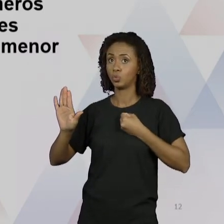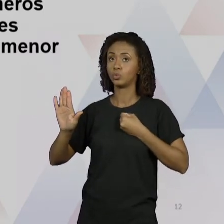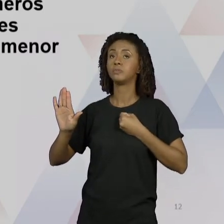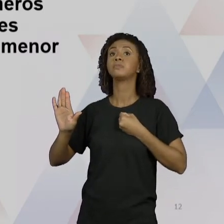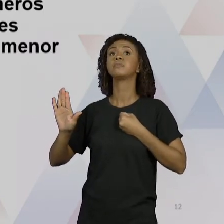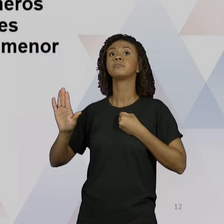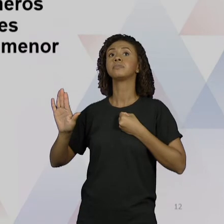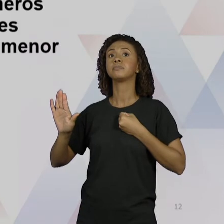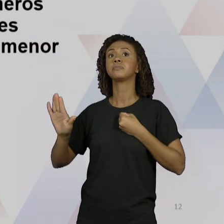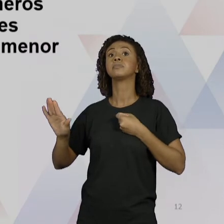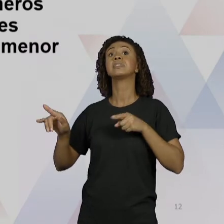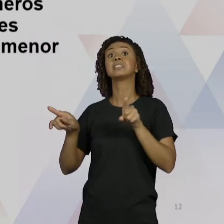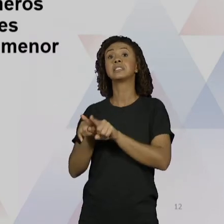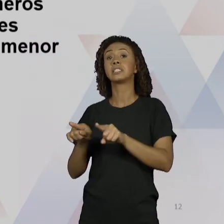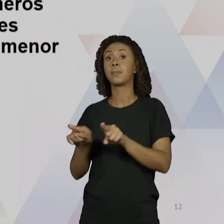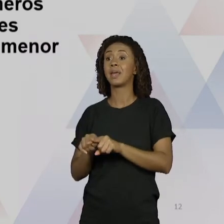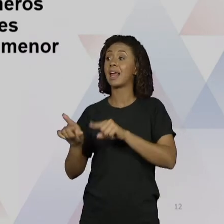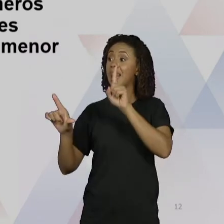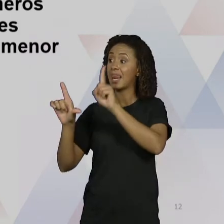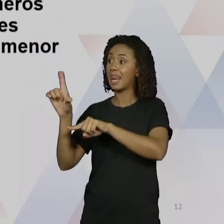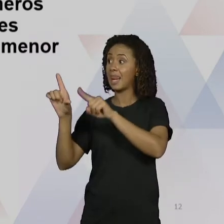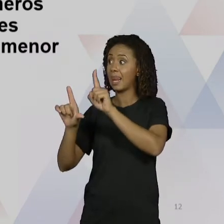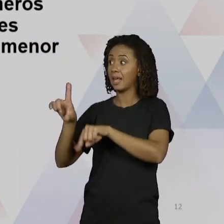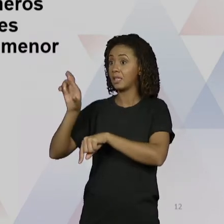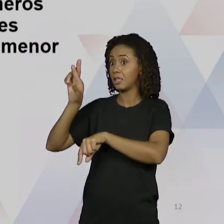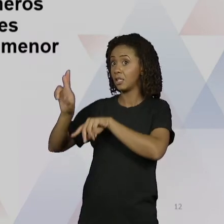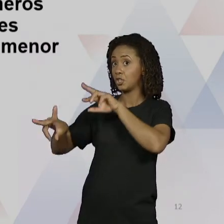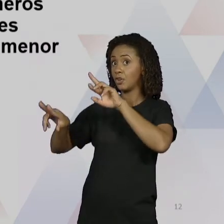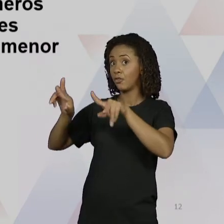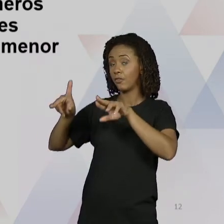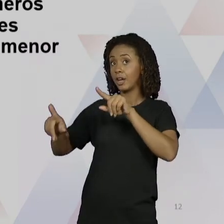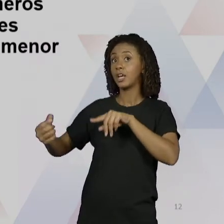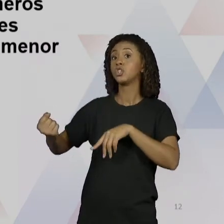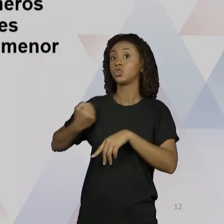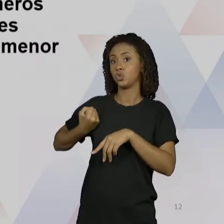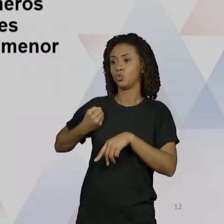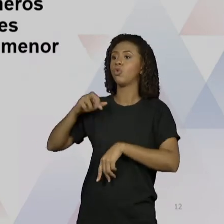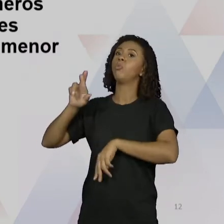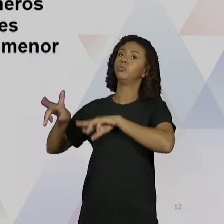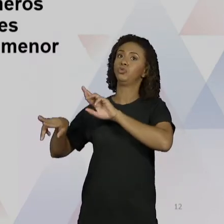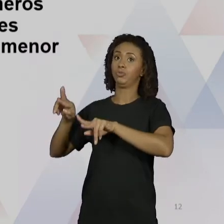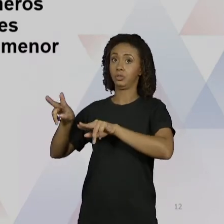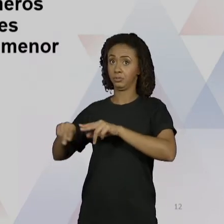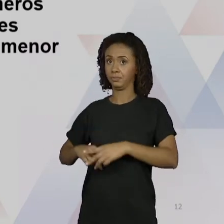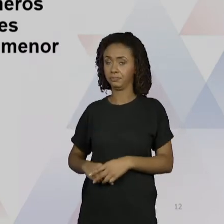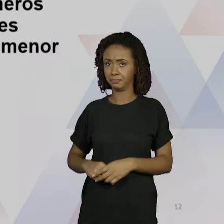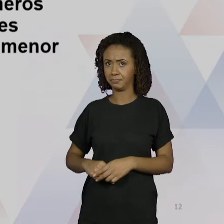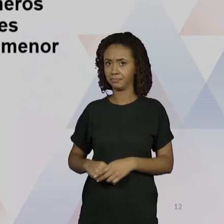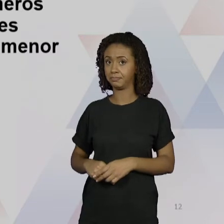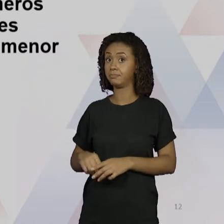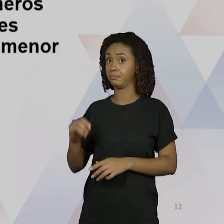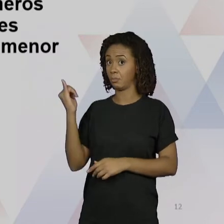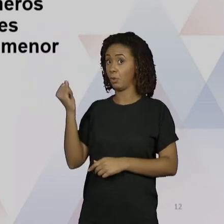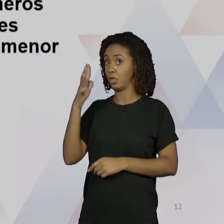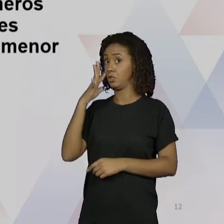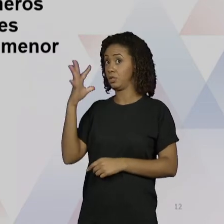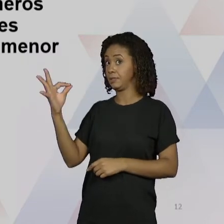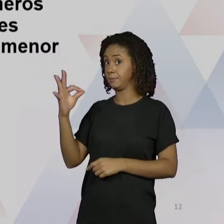letras diferentes vão representar algarismos diferentes. Isso é importante.